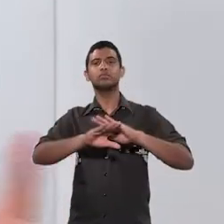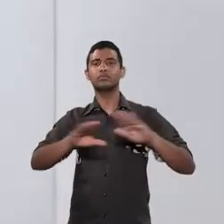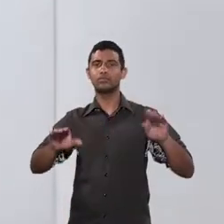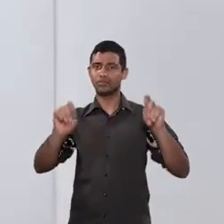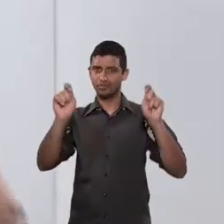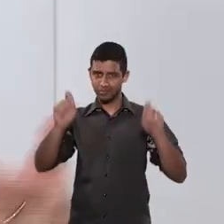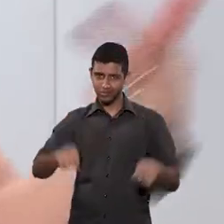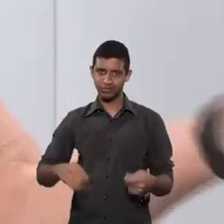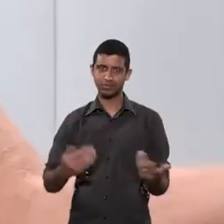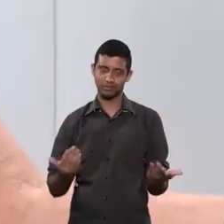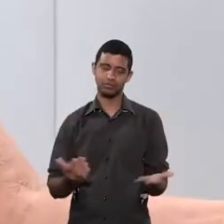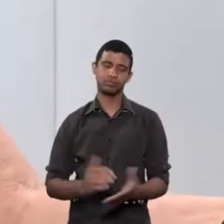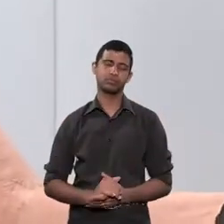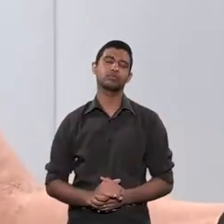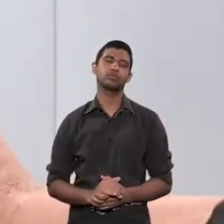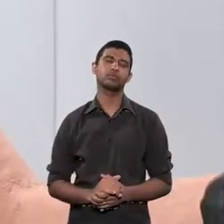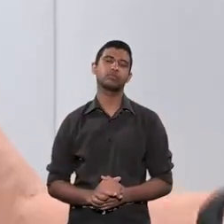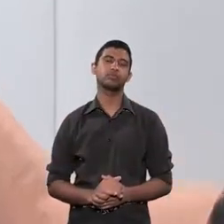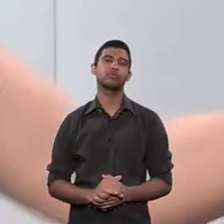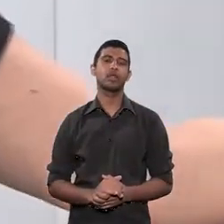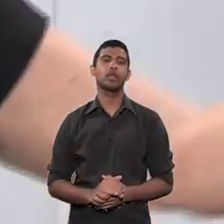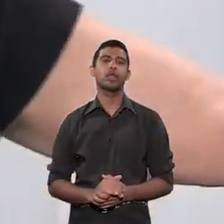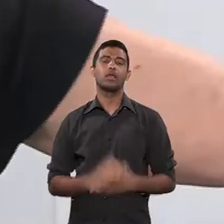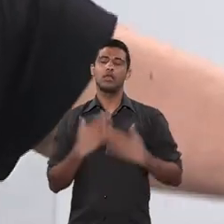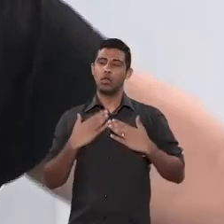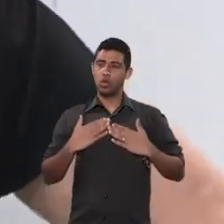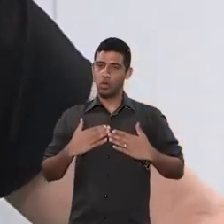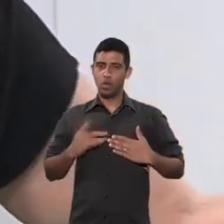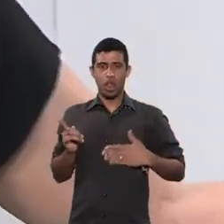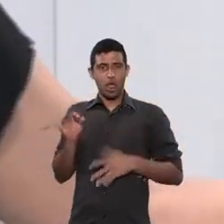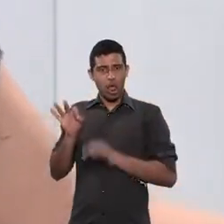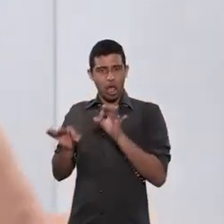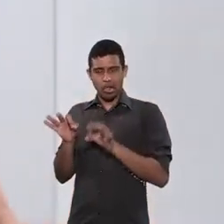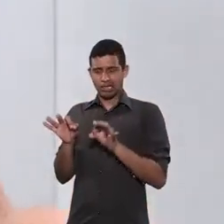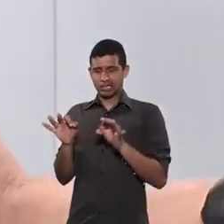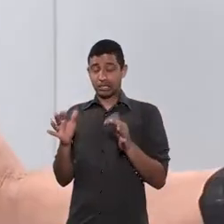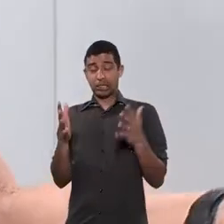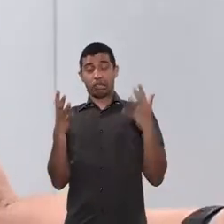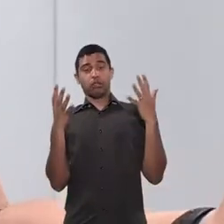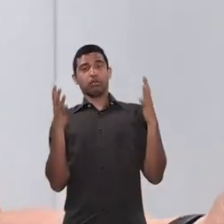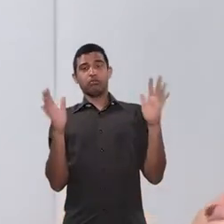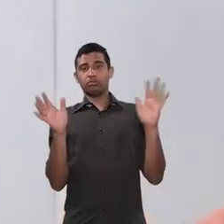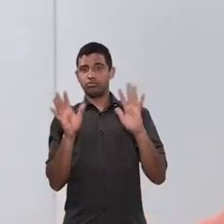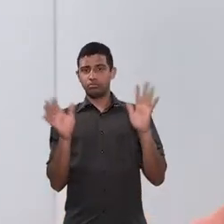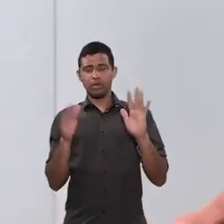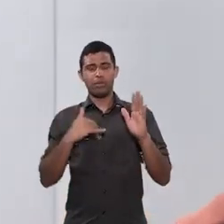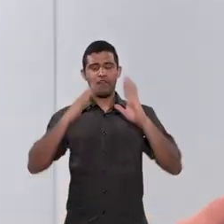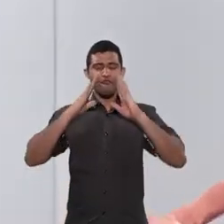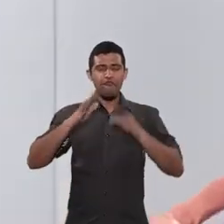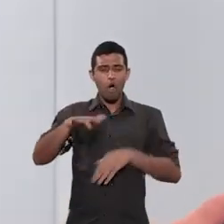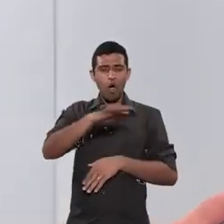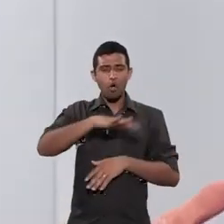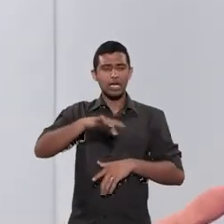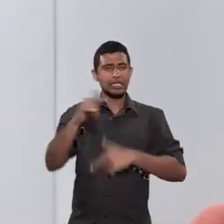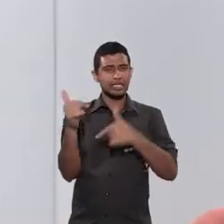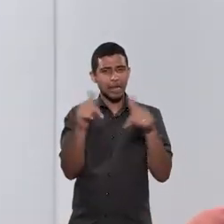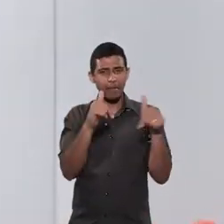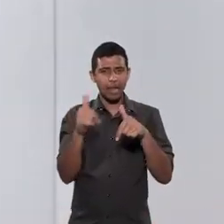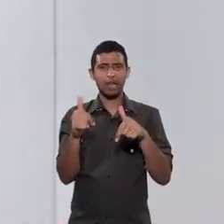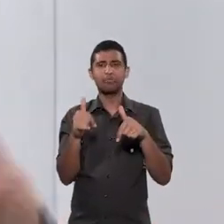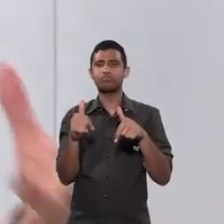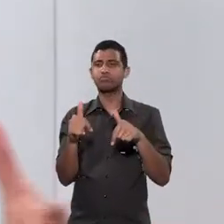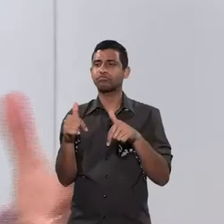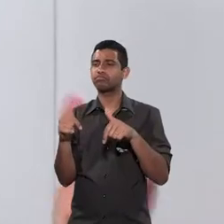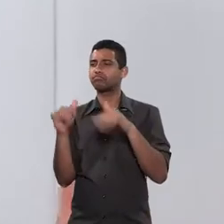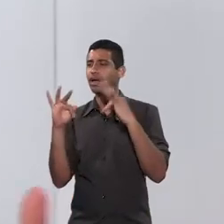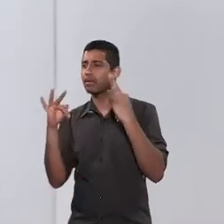você diminui o litígio. e aí você desafoga o judiciário. Mas o foco tem que ser aqui, trabalhar o litígio